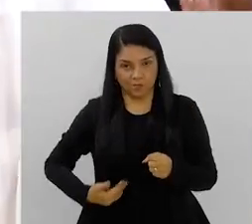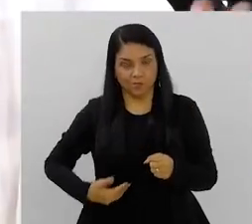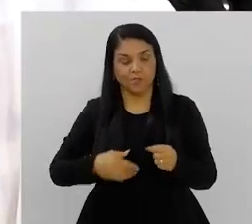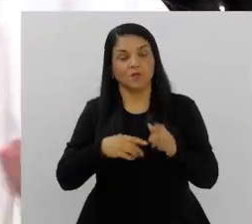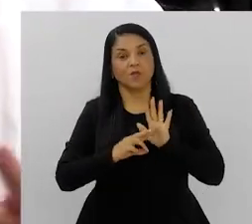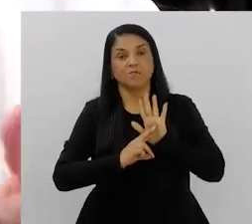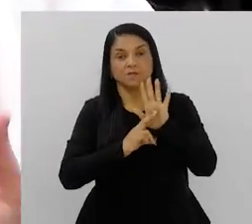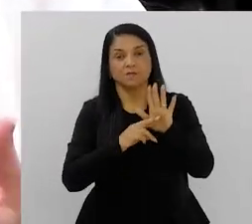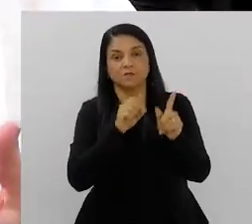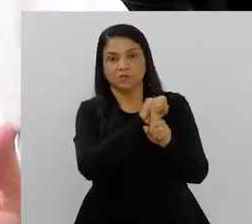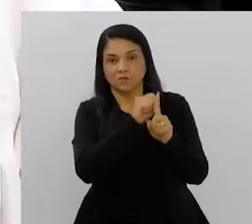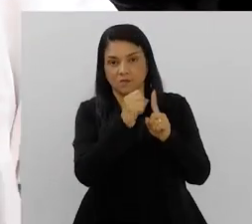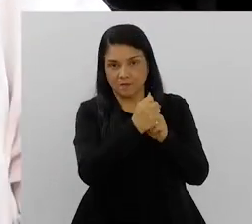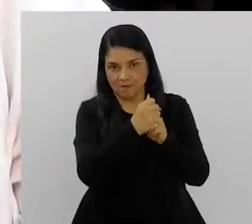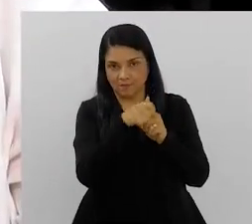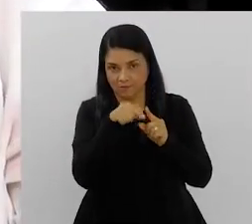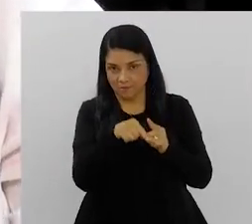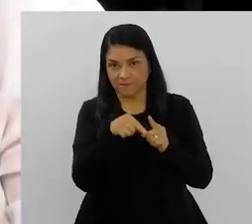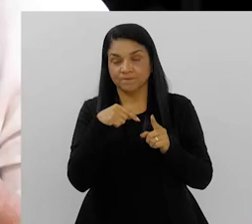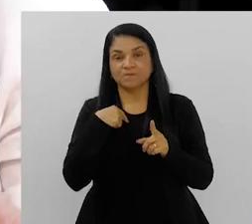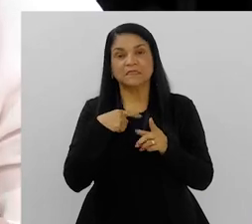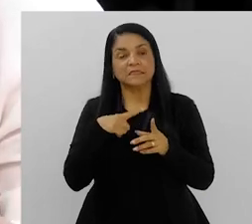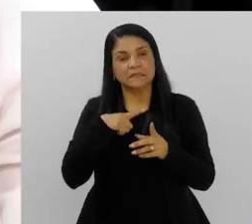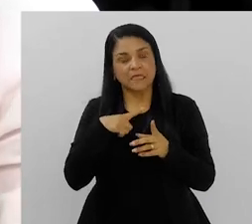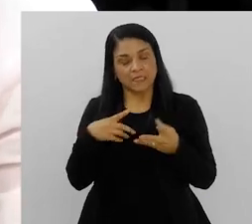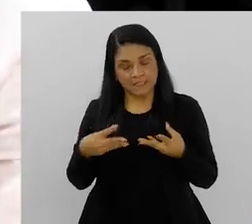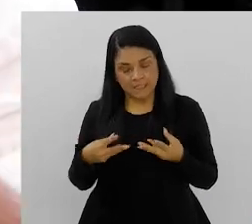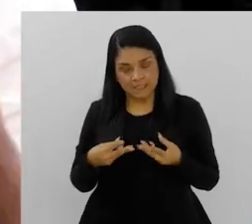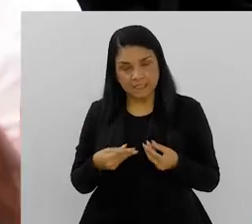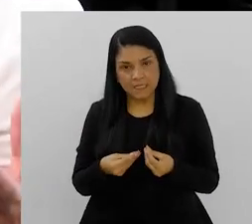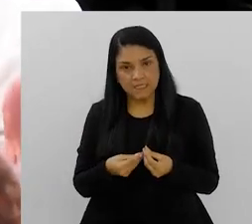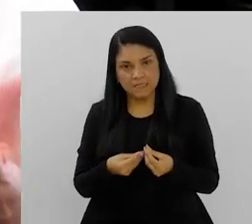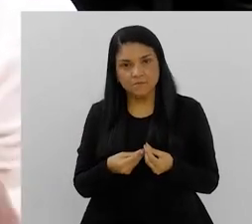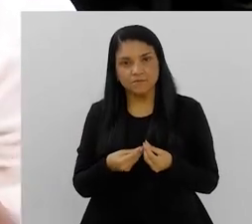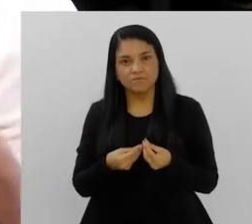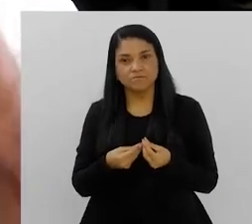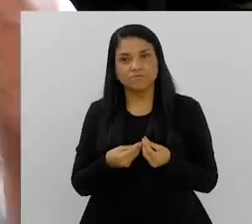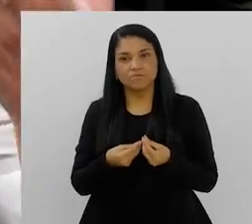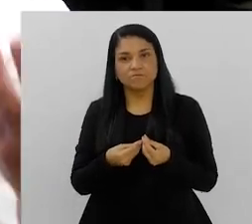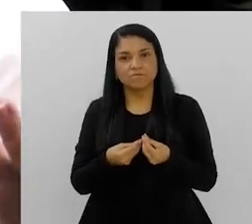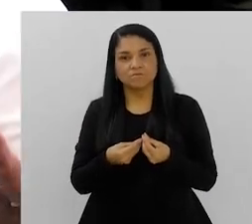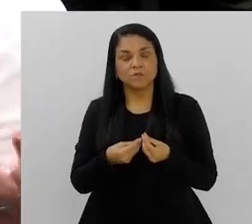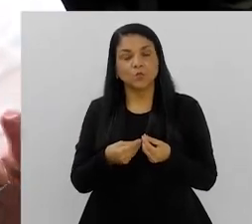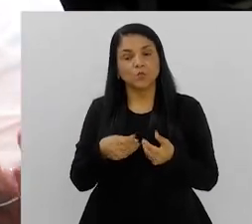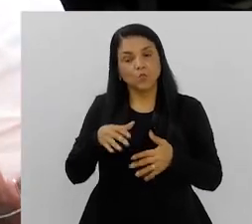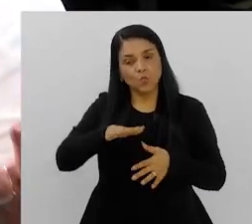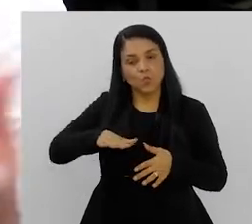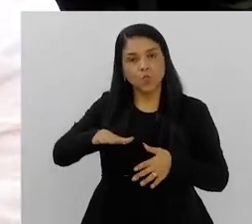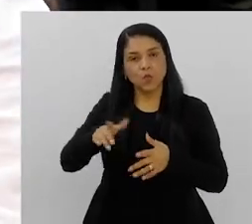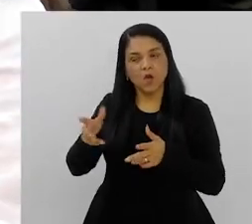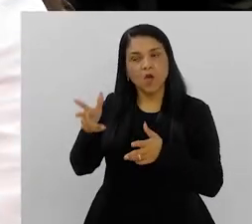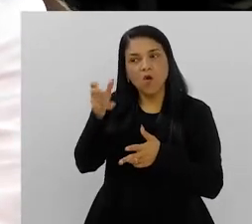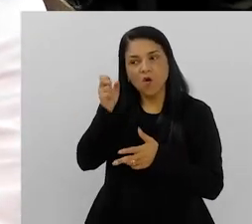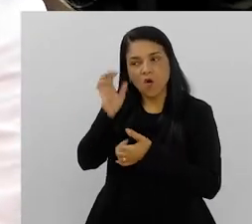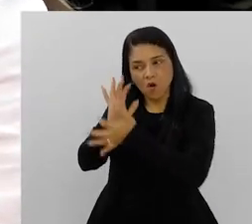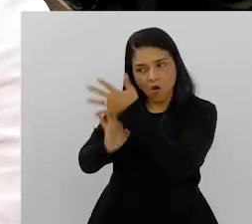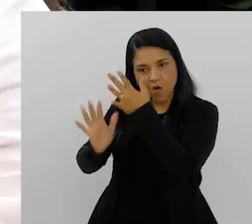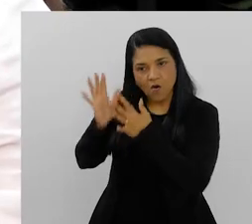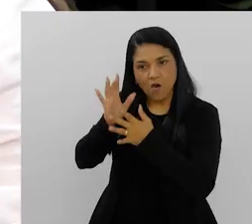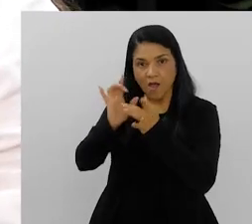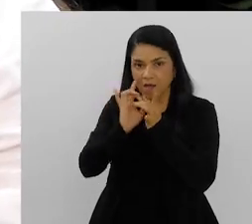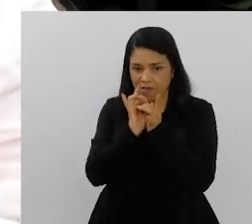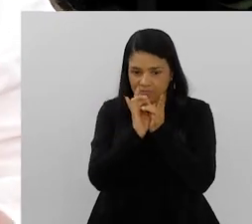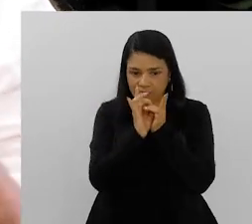do poder público, a representação da sociedade civil, eles têm, na sua essência, o espaço de escuta,